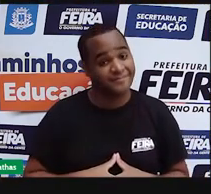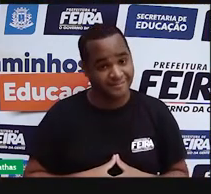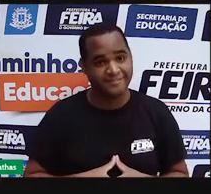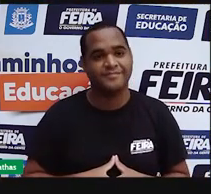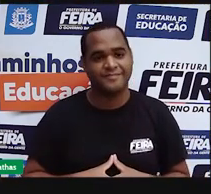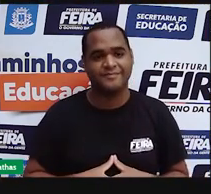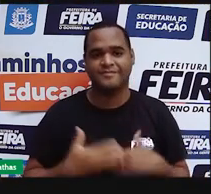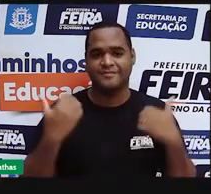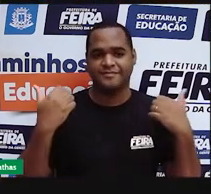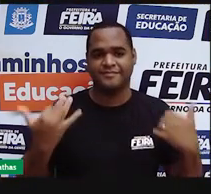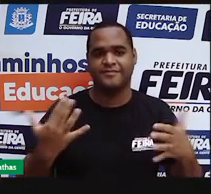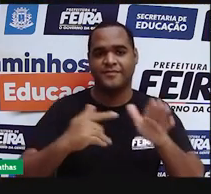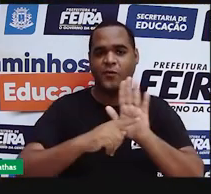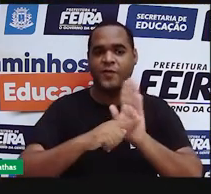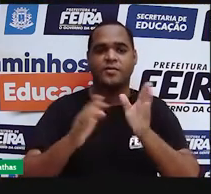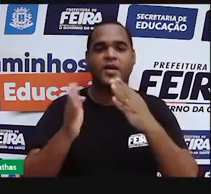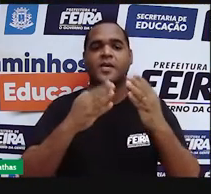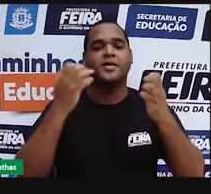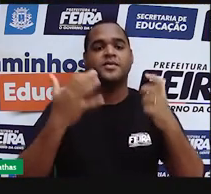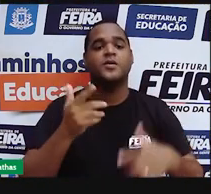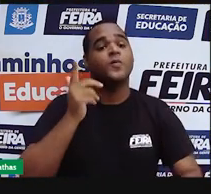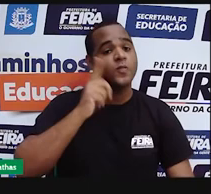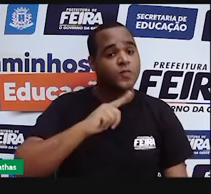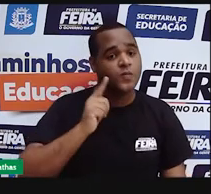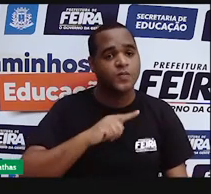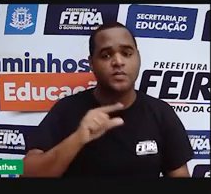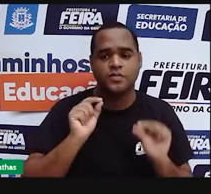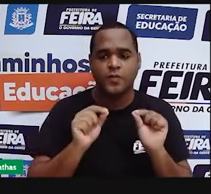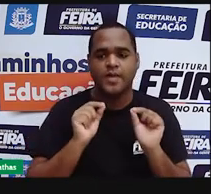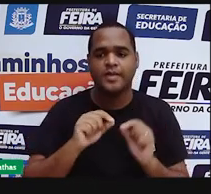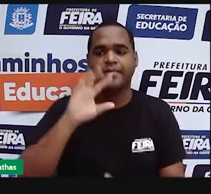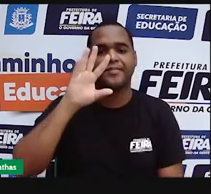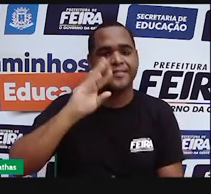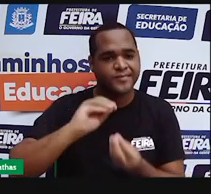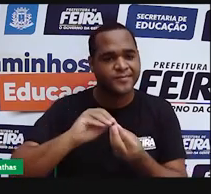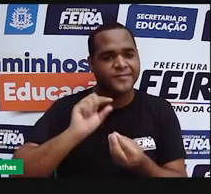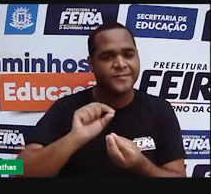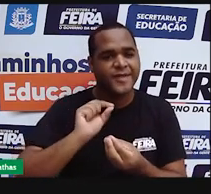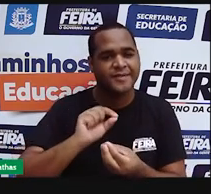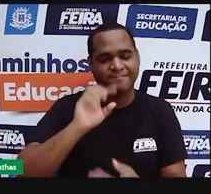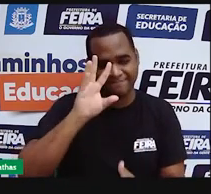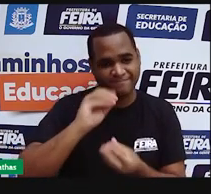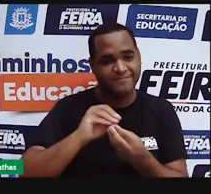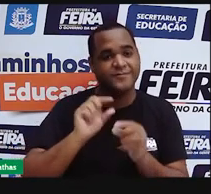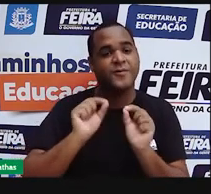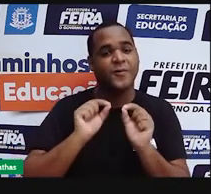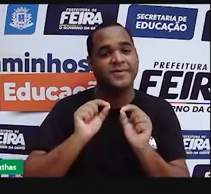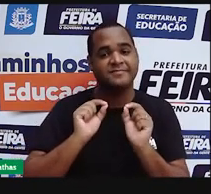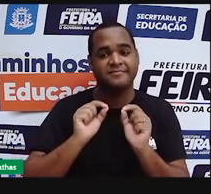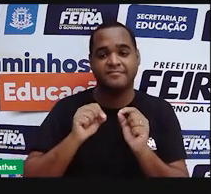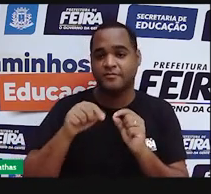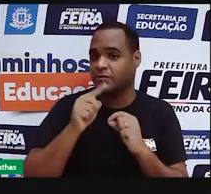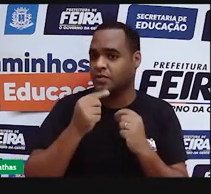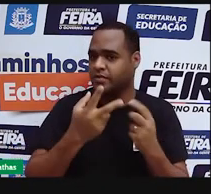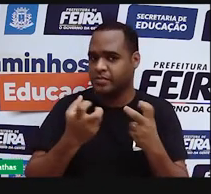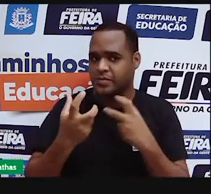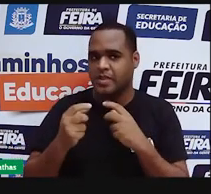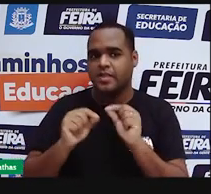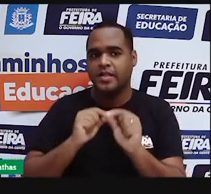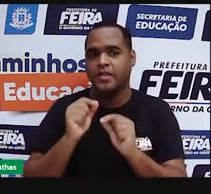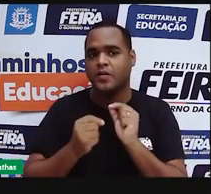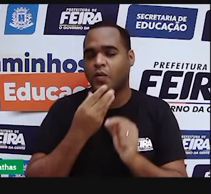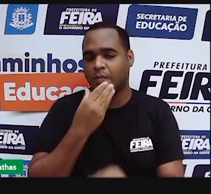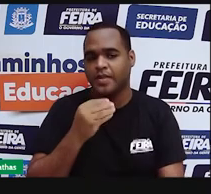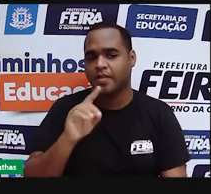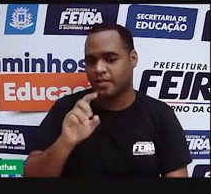Gente, aí com esse vídeo a gente conseguiu ver, de fato, o resumo do que a gente já viu até aqui. A gente viu o modelo